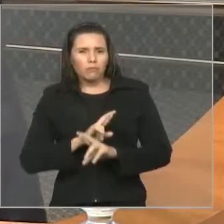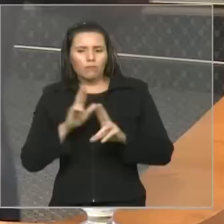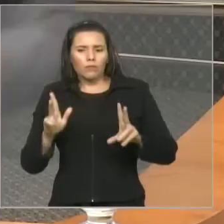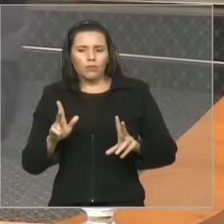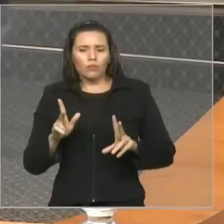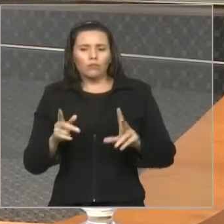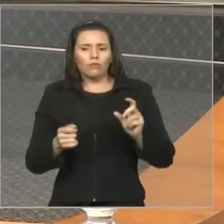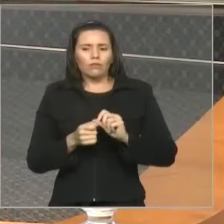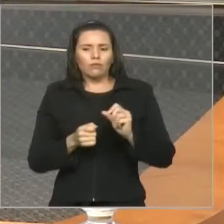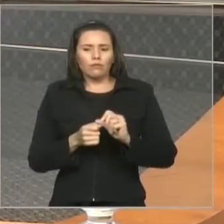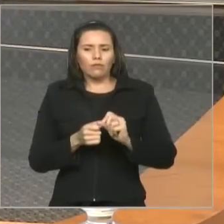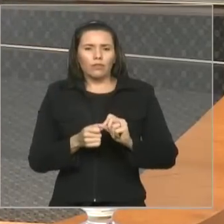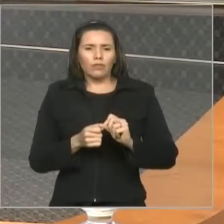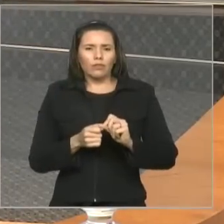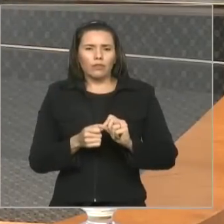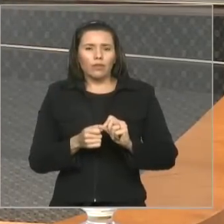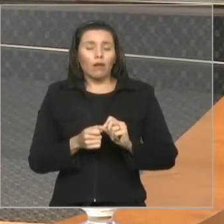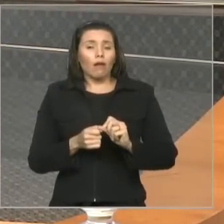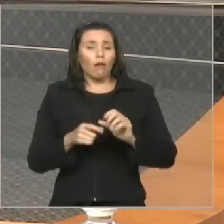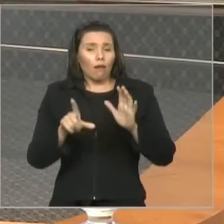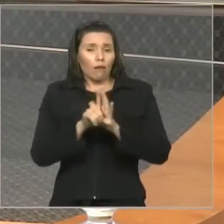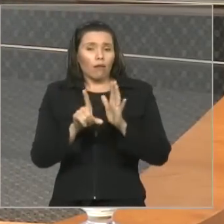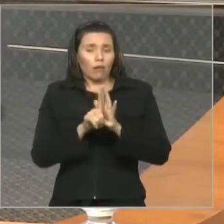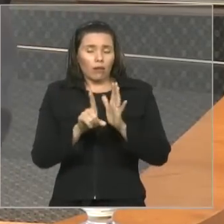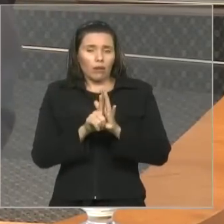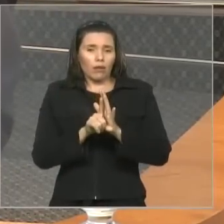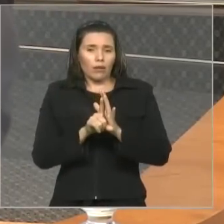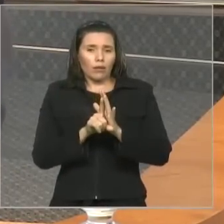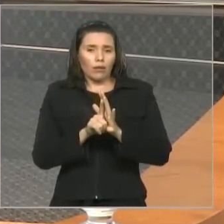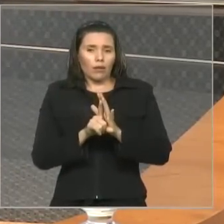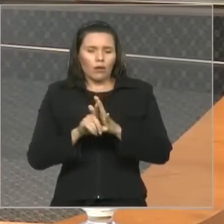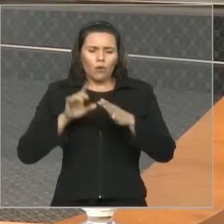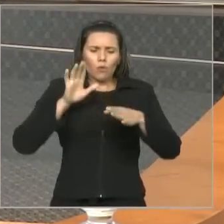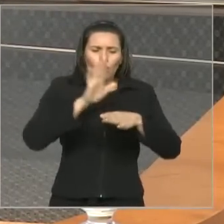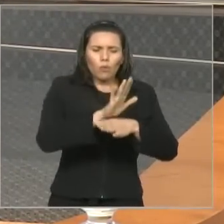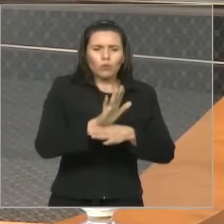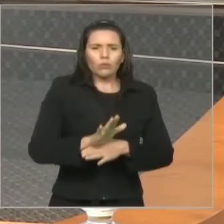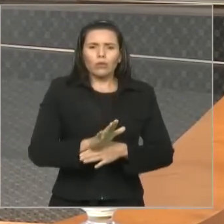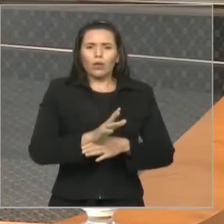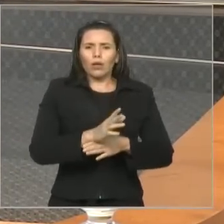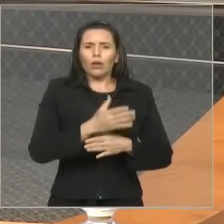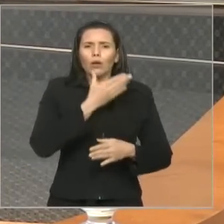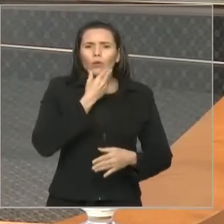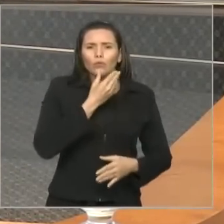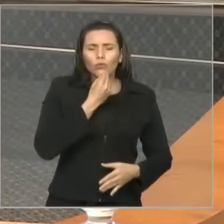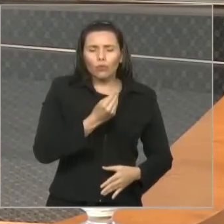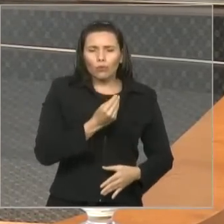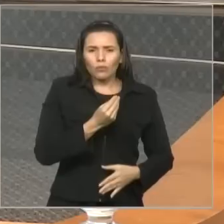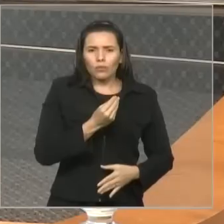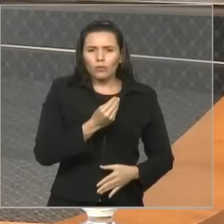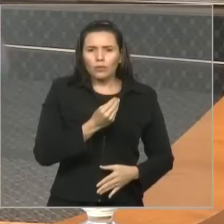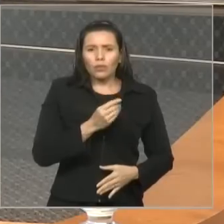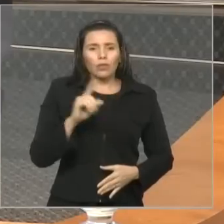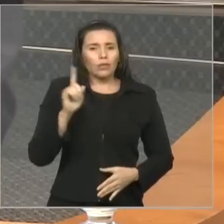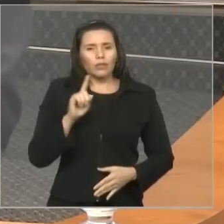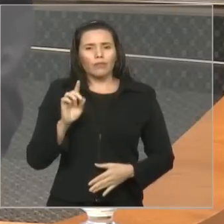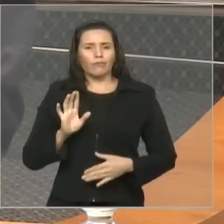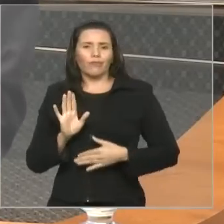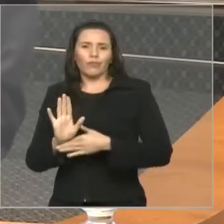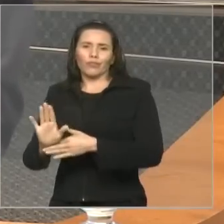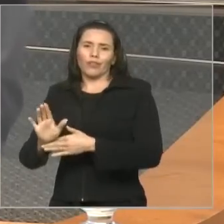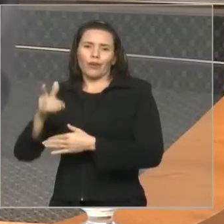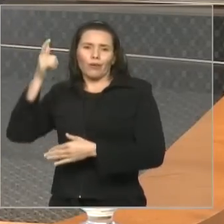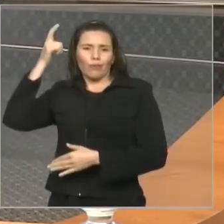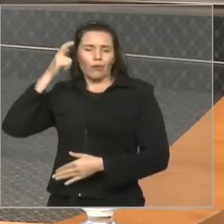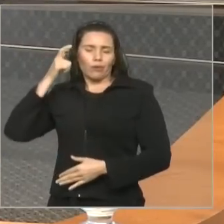para o imperador, não para o rei, era entre os homens. Pensou bem, avançou. E Jacques Rousseau, que a lei era feita para todos, inclusive para o rei.